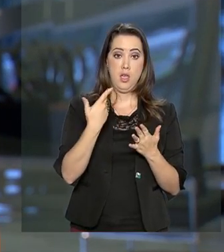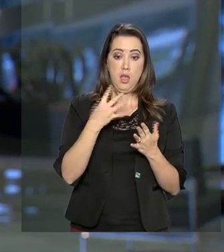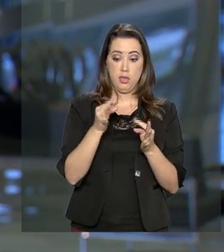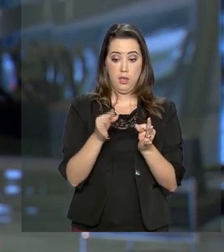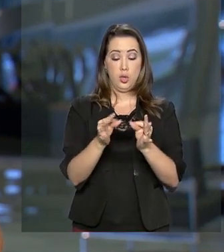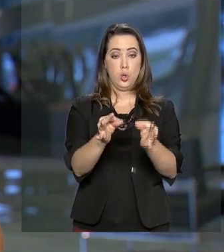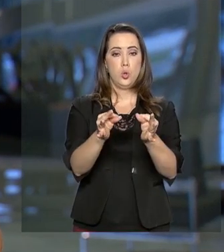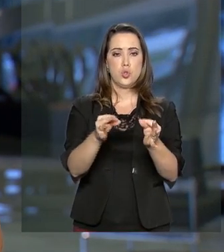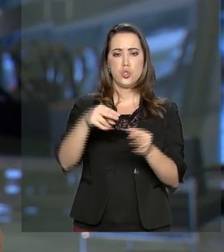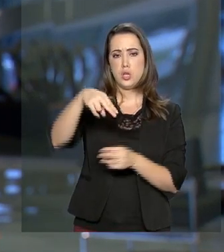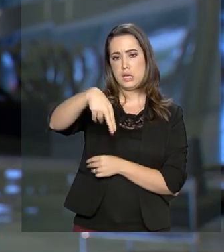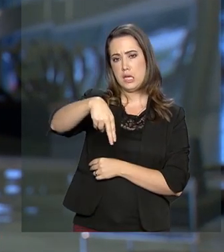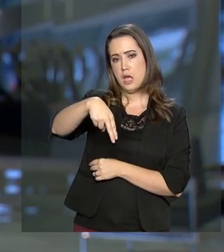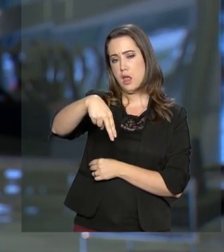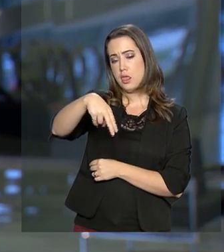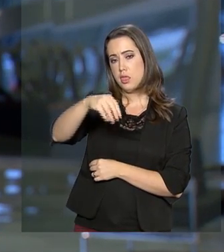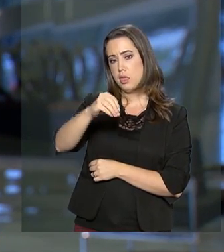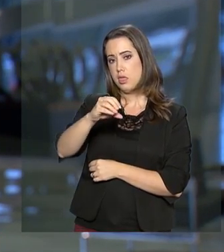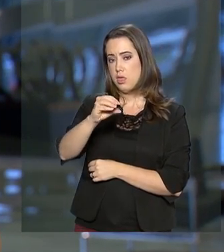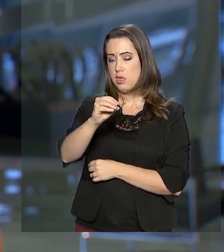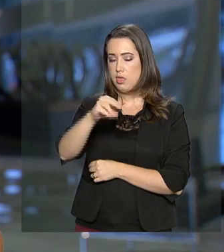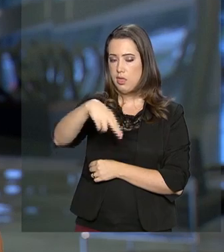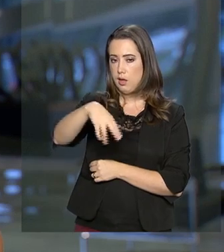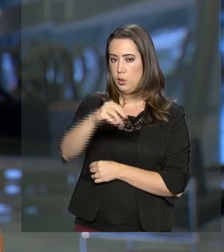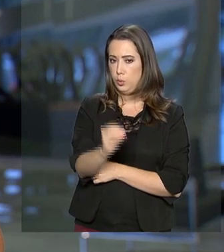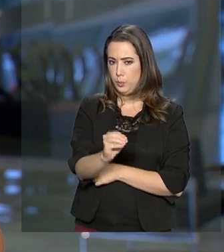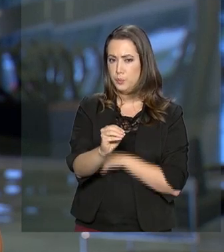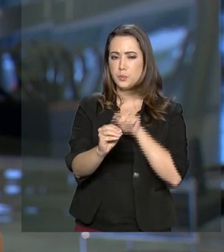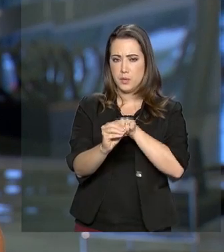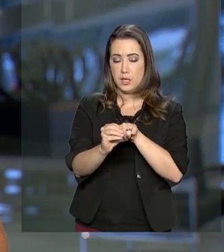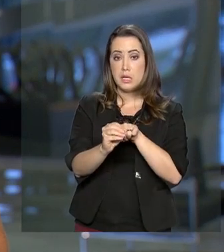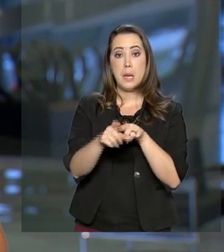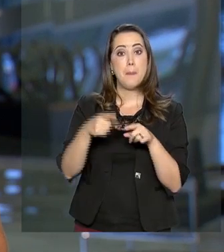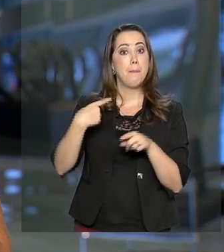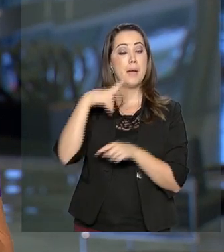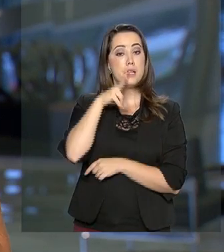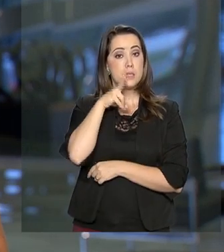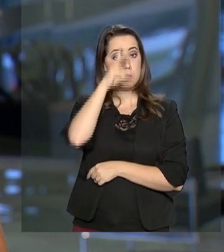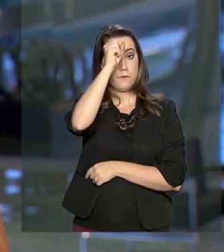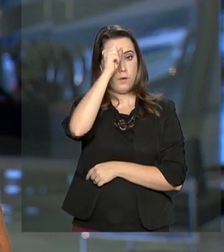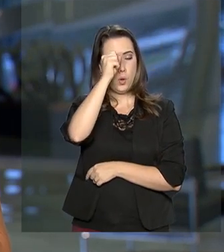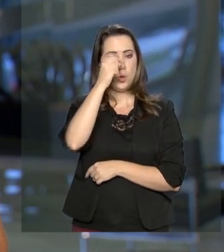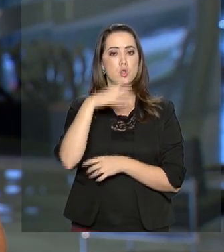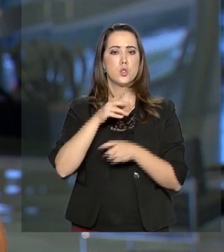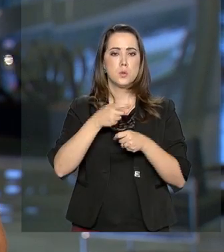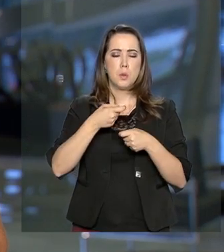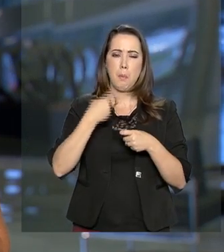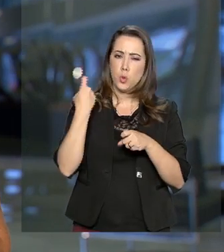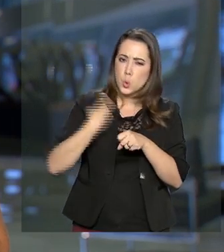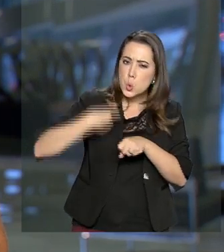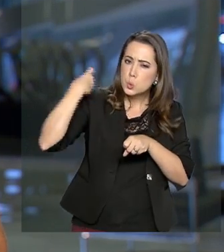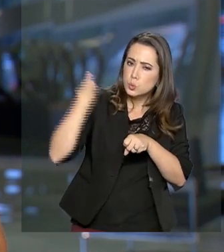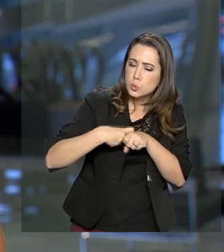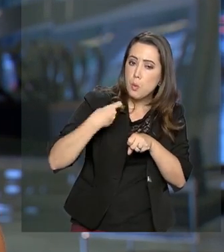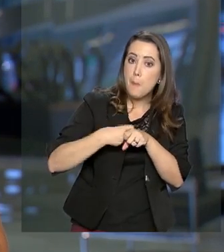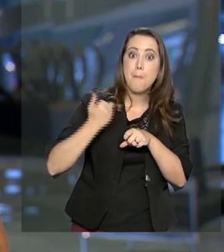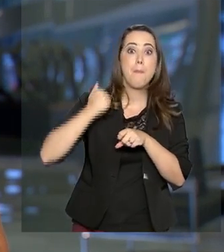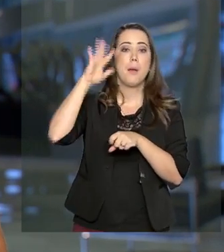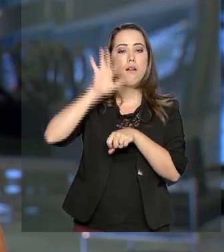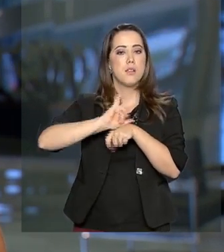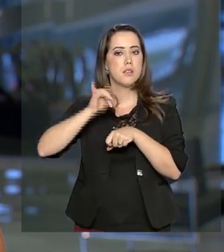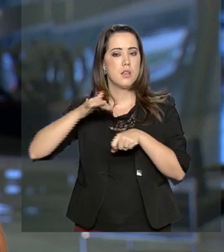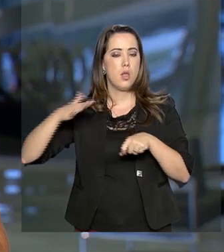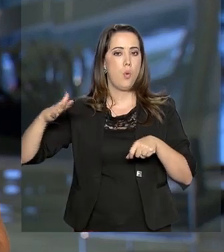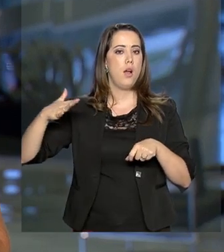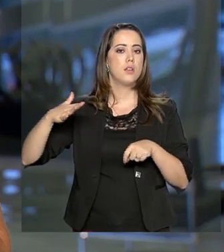partir do grafite, 200 vezes mais forte, mais resistente que o aço e impermeável e também flexível.